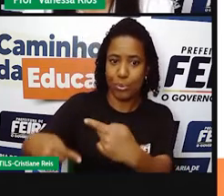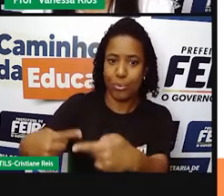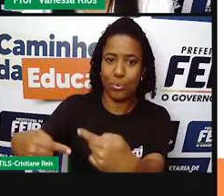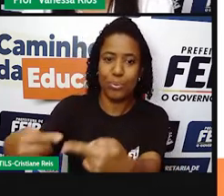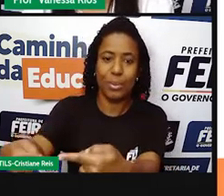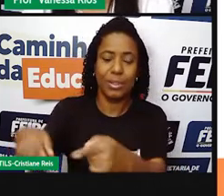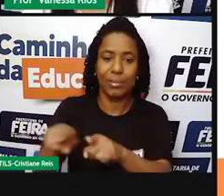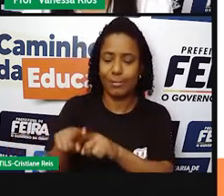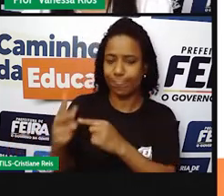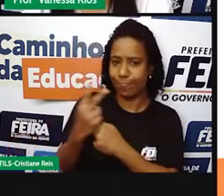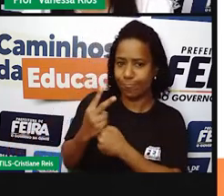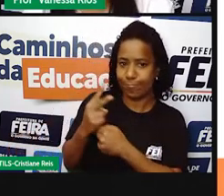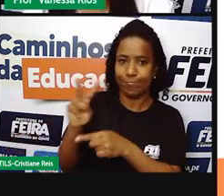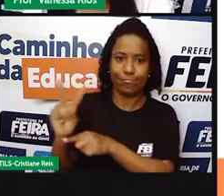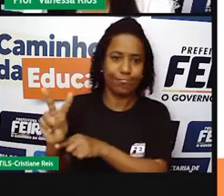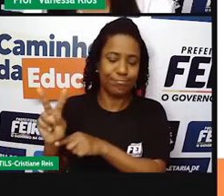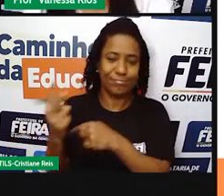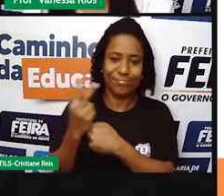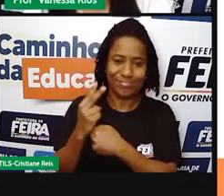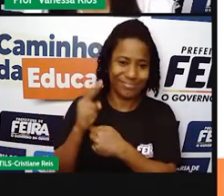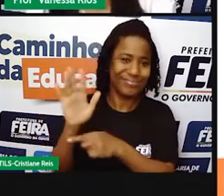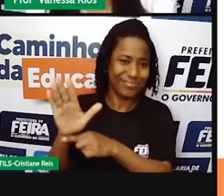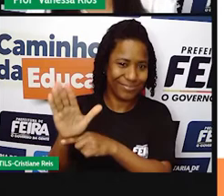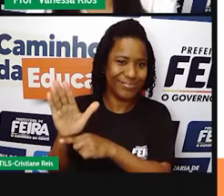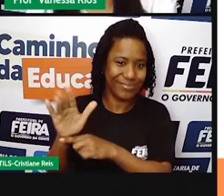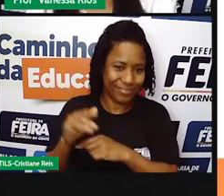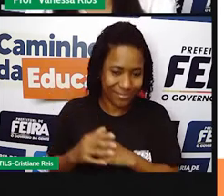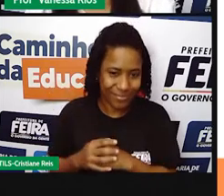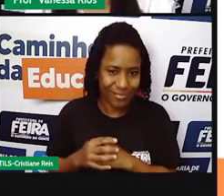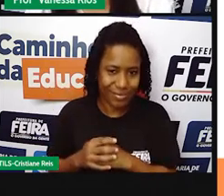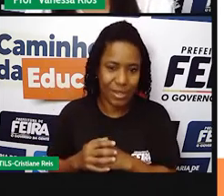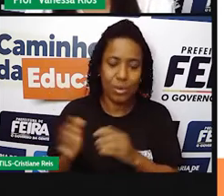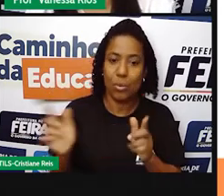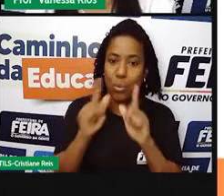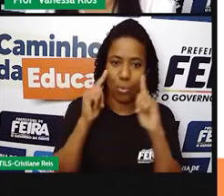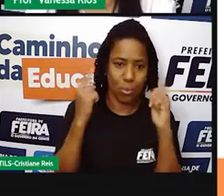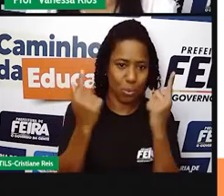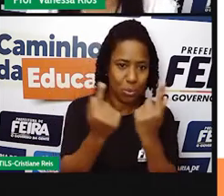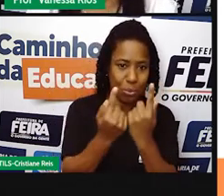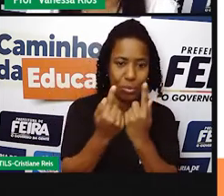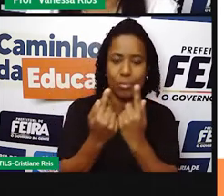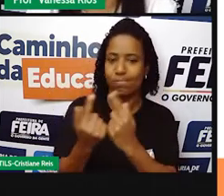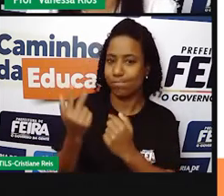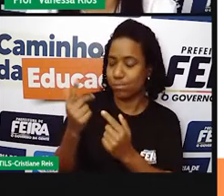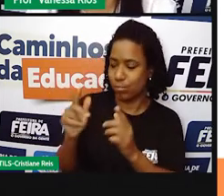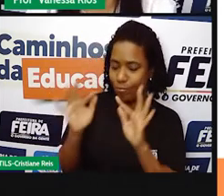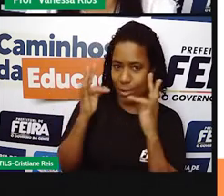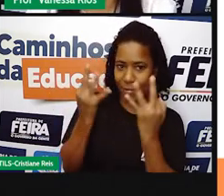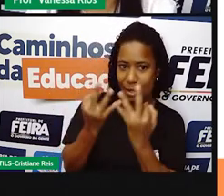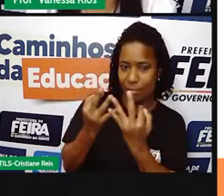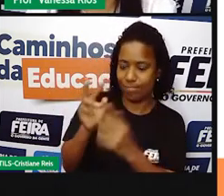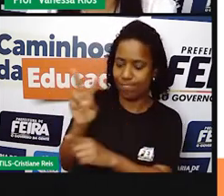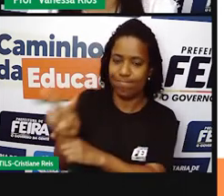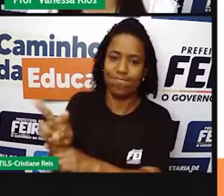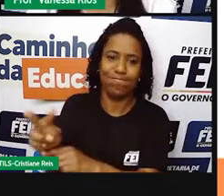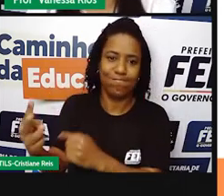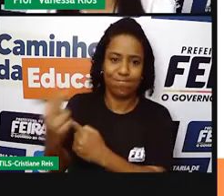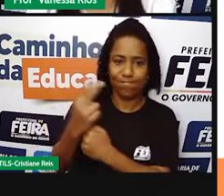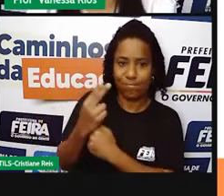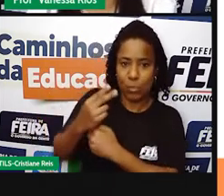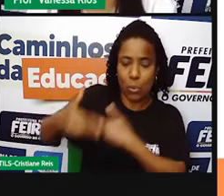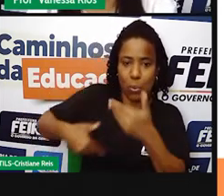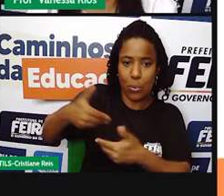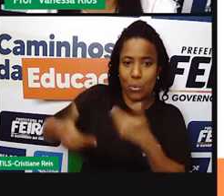porque um grupo vivendo junto, né? É mais fácil se proteger dos perigos que estavam ali em volta do que